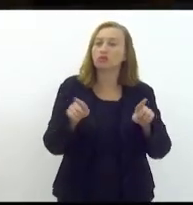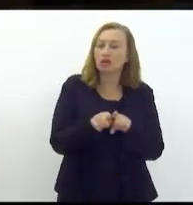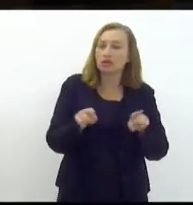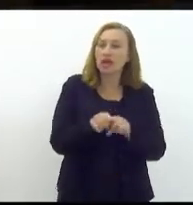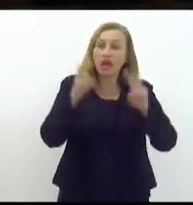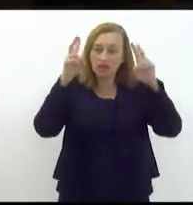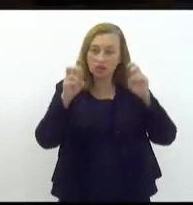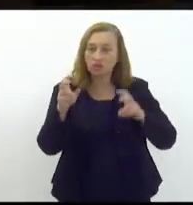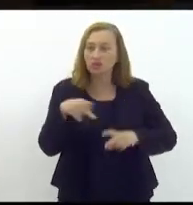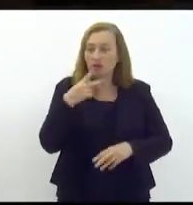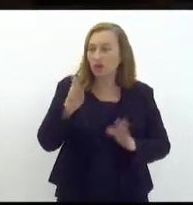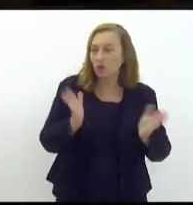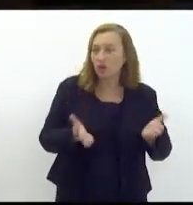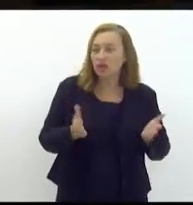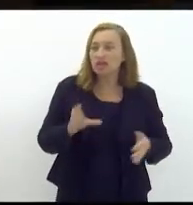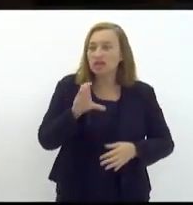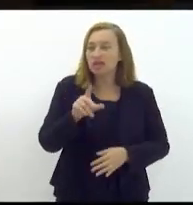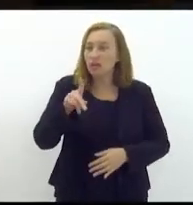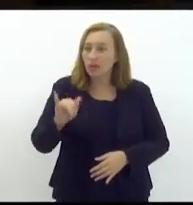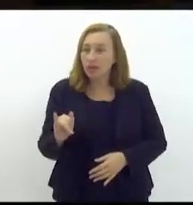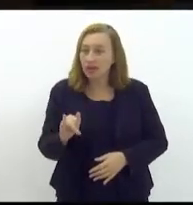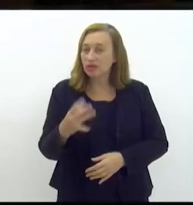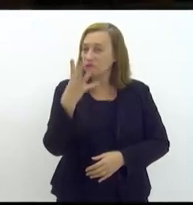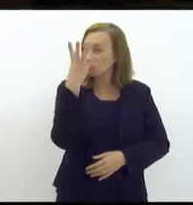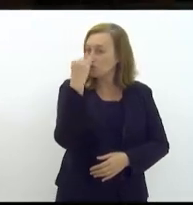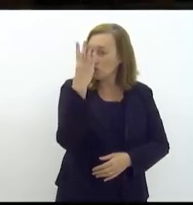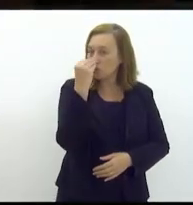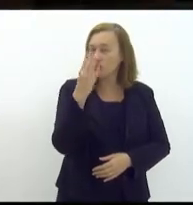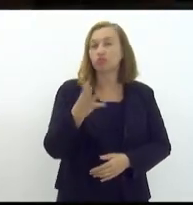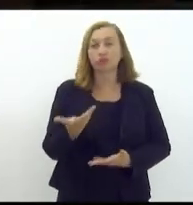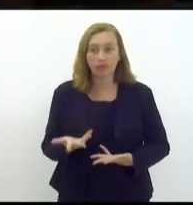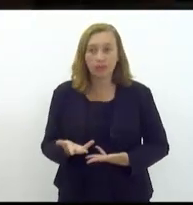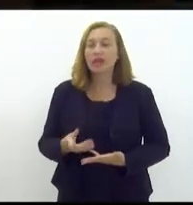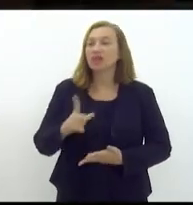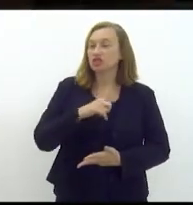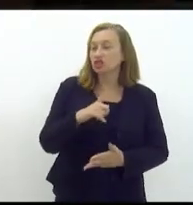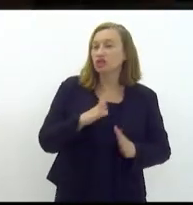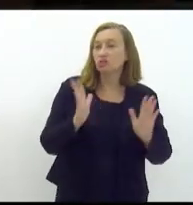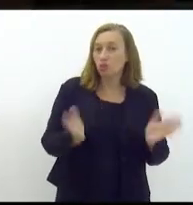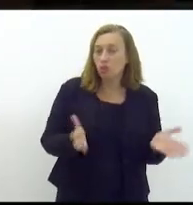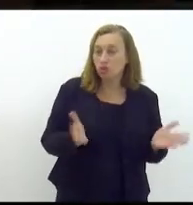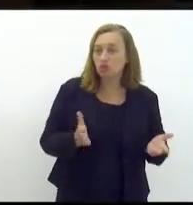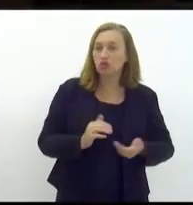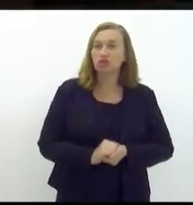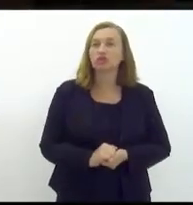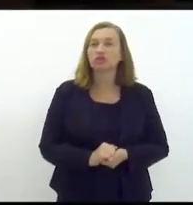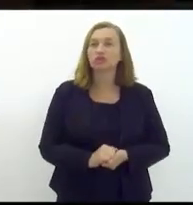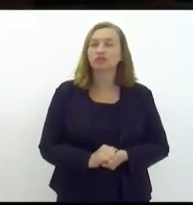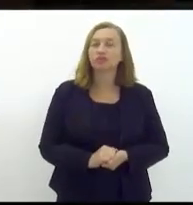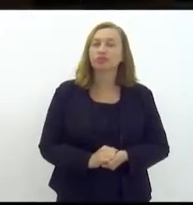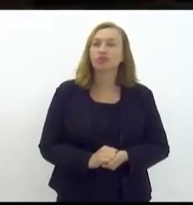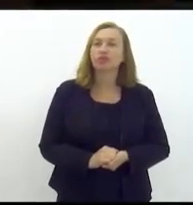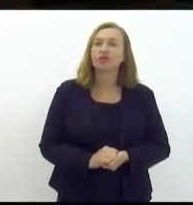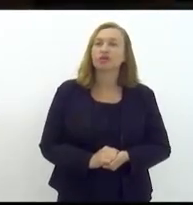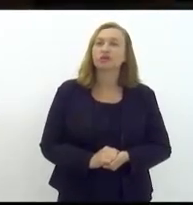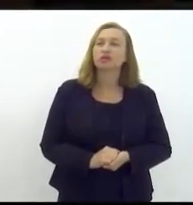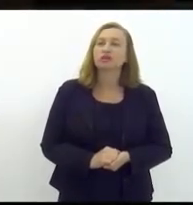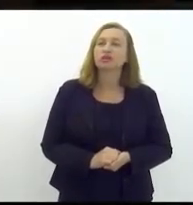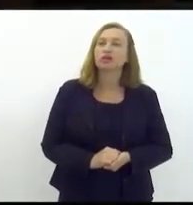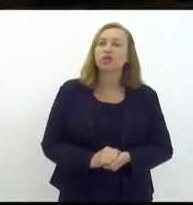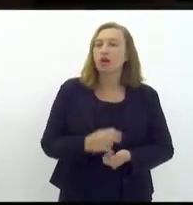trazer hoje foi sobre a CPI do reconhecimento fotográfico que tivemos hoje uma oitiva com a